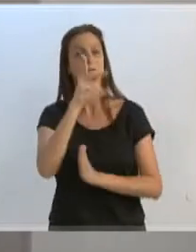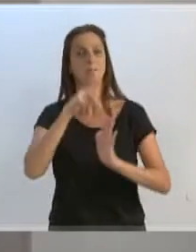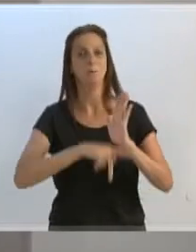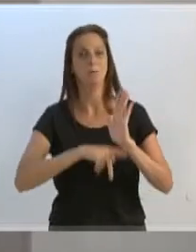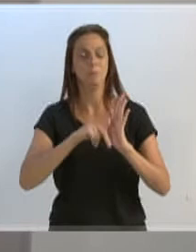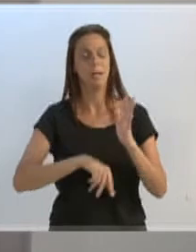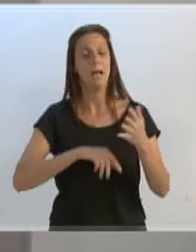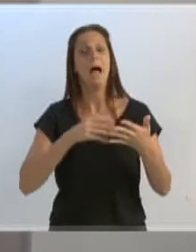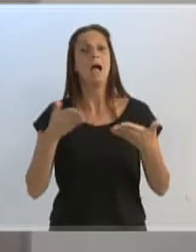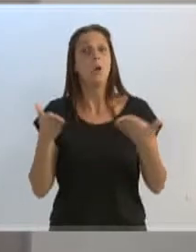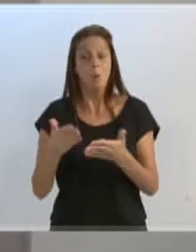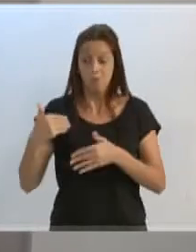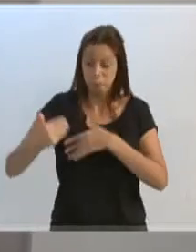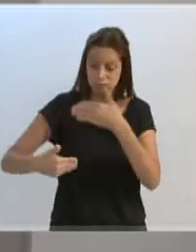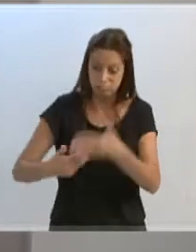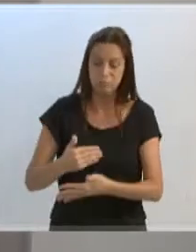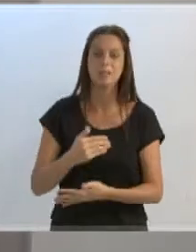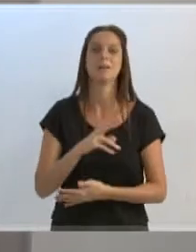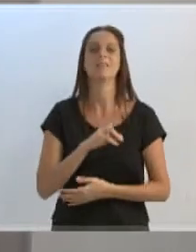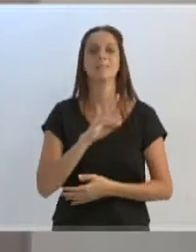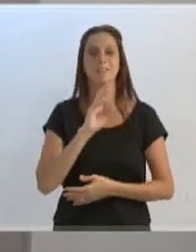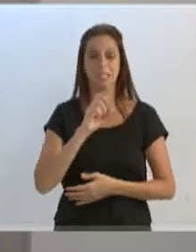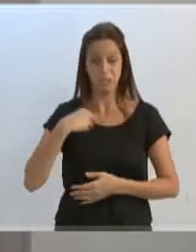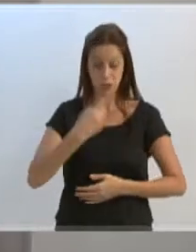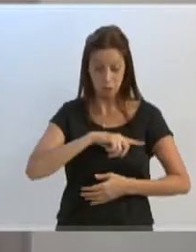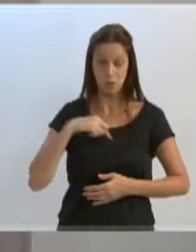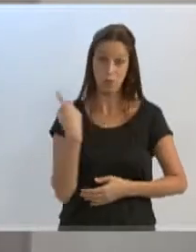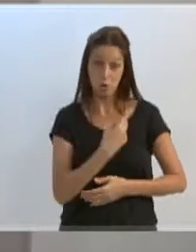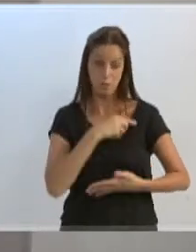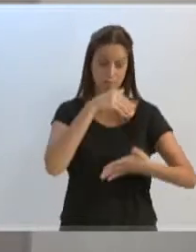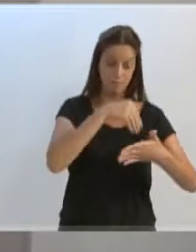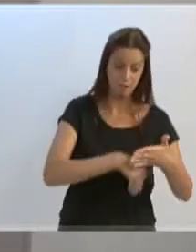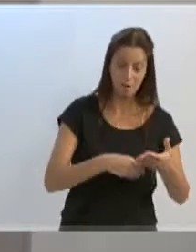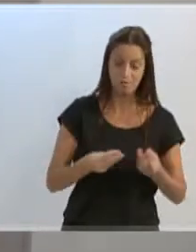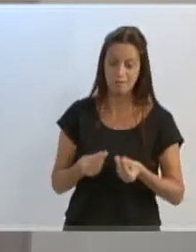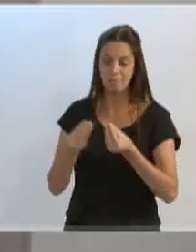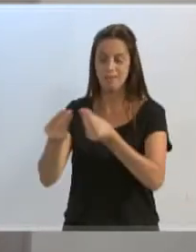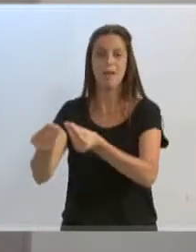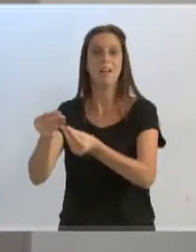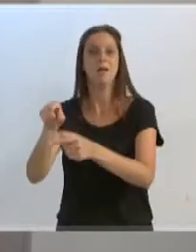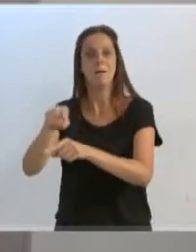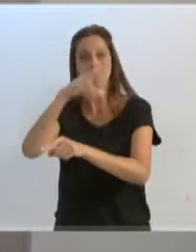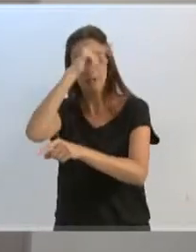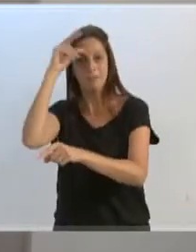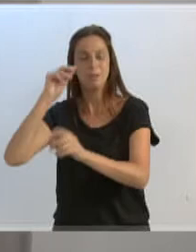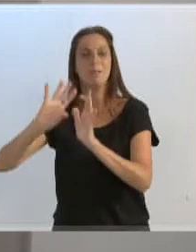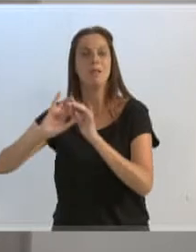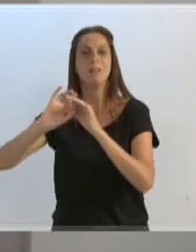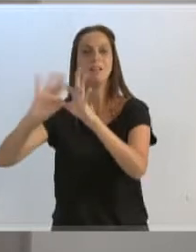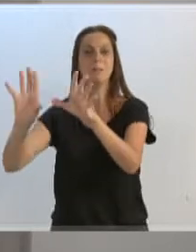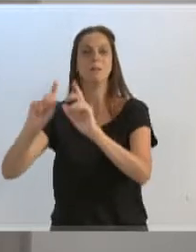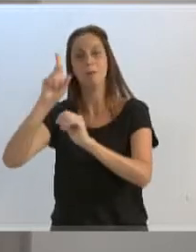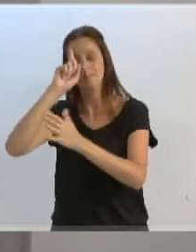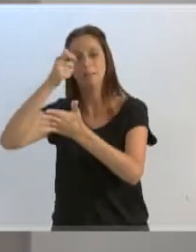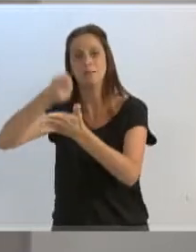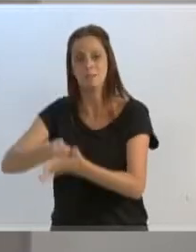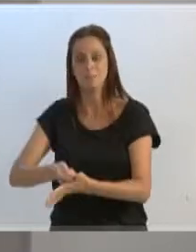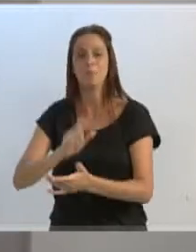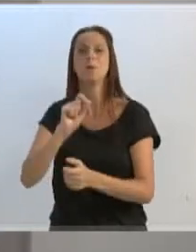após isso, vai dar a legitimidade ao Executivo para tomar as decisões